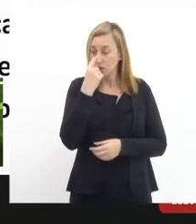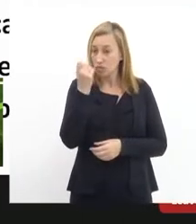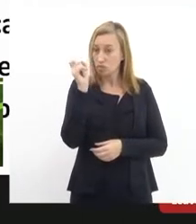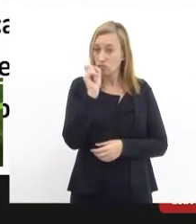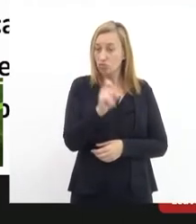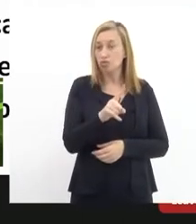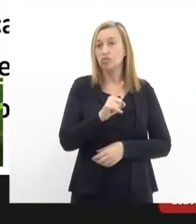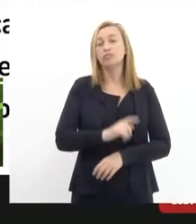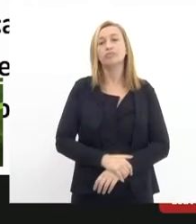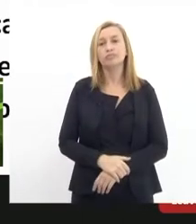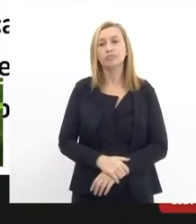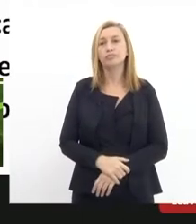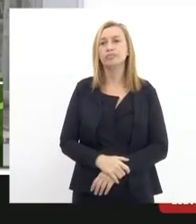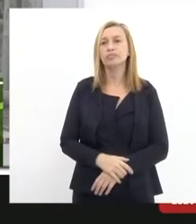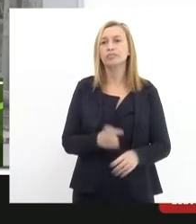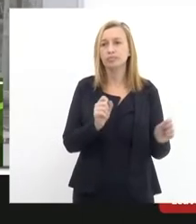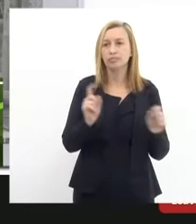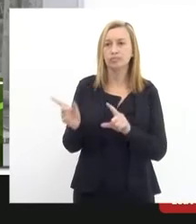Vamos adiante.